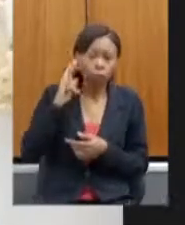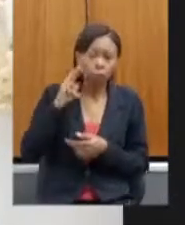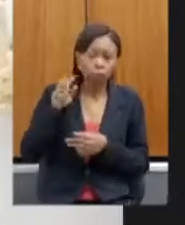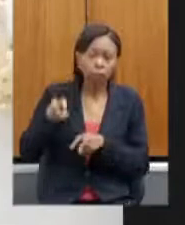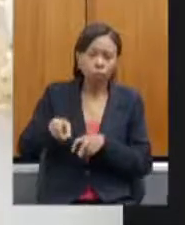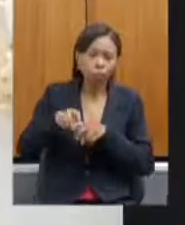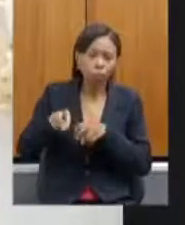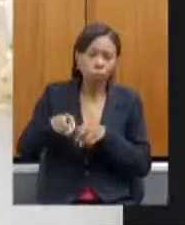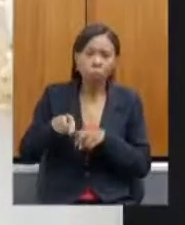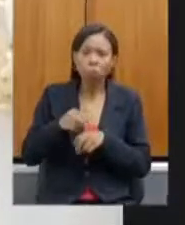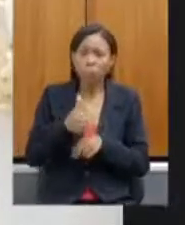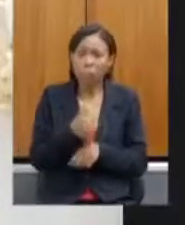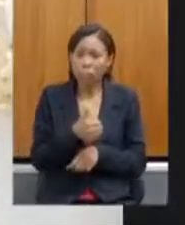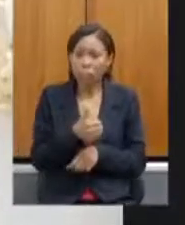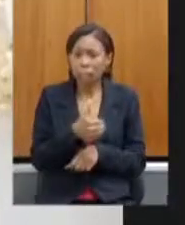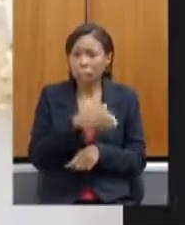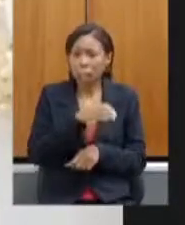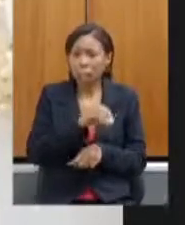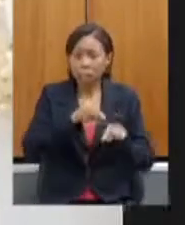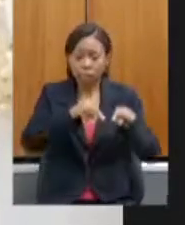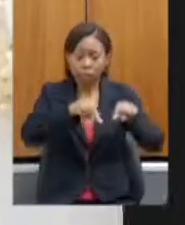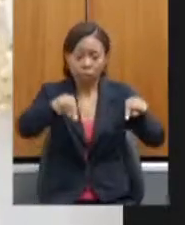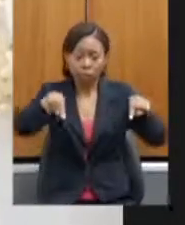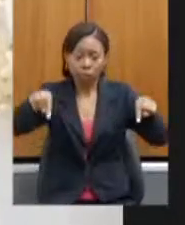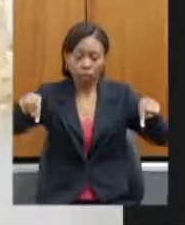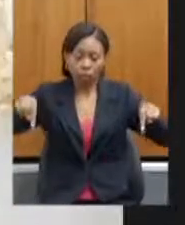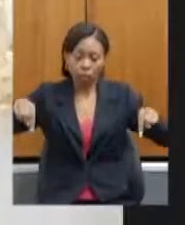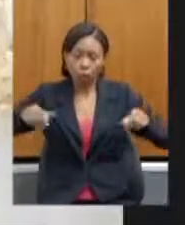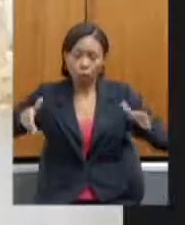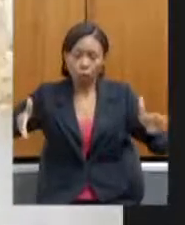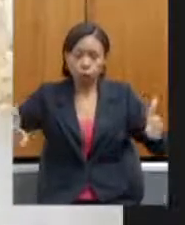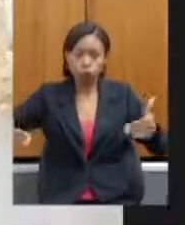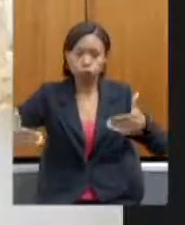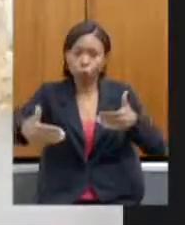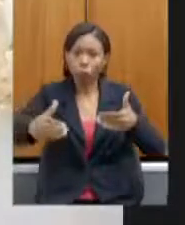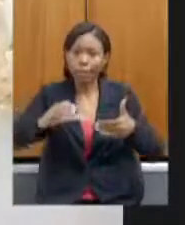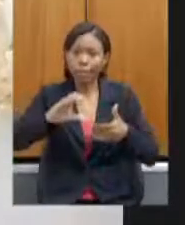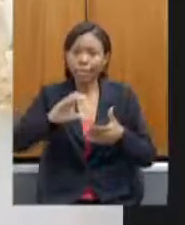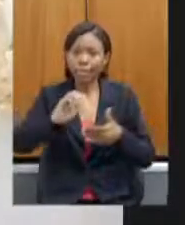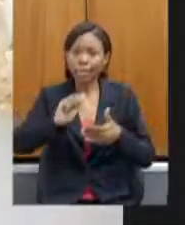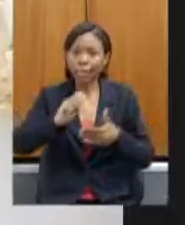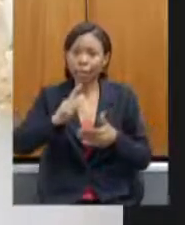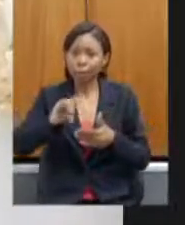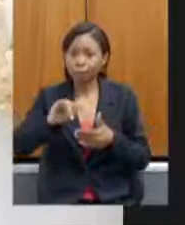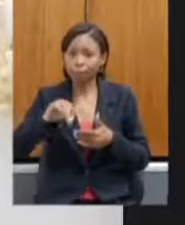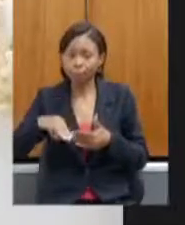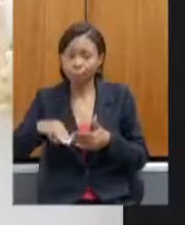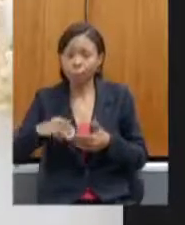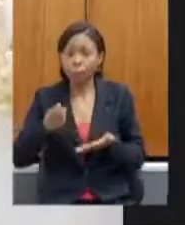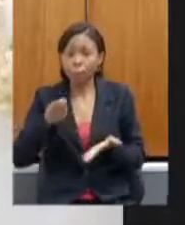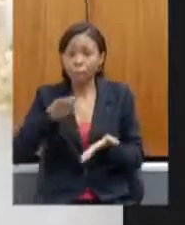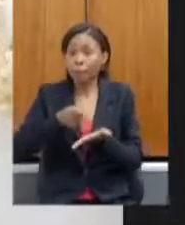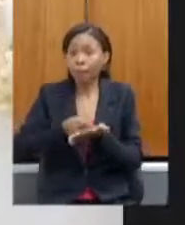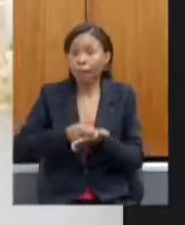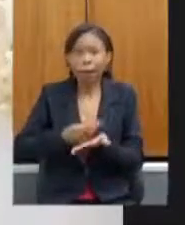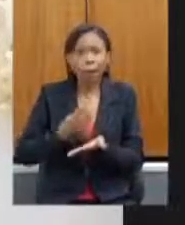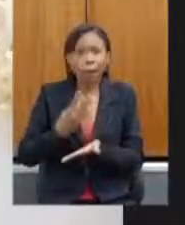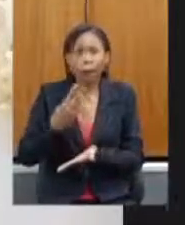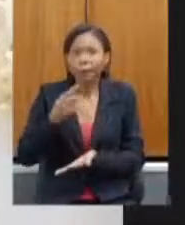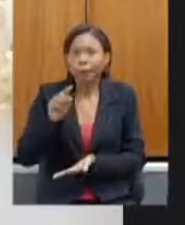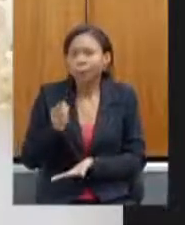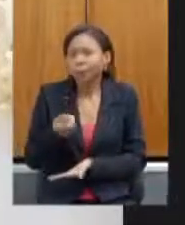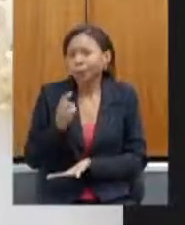de capim, está pagando 4, 5 mil reais de tarifa de energia. Então, é